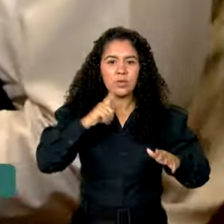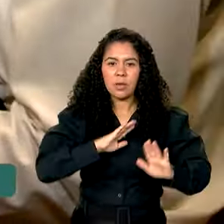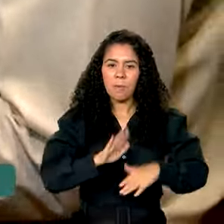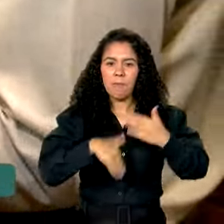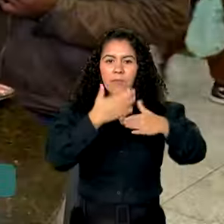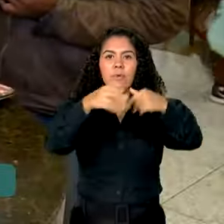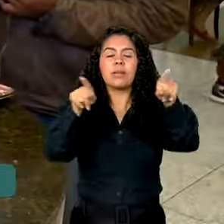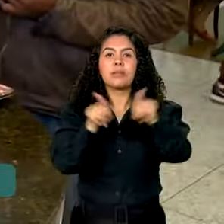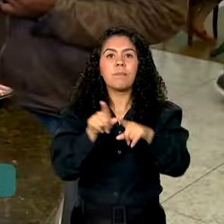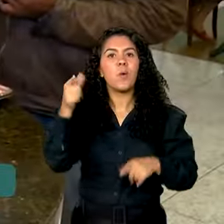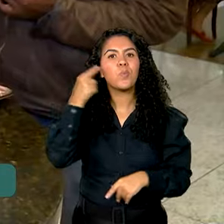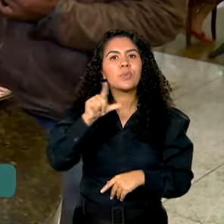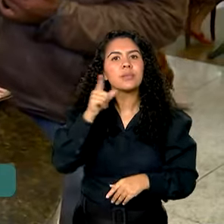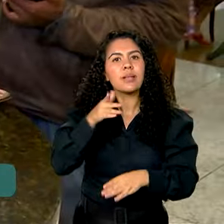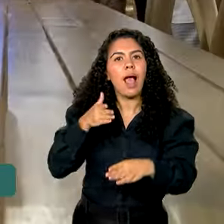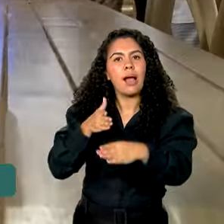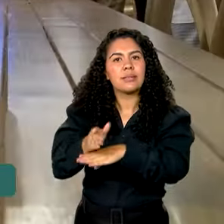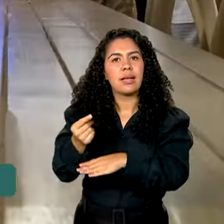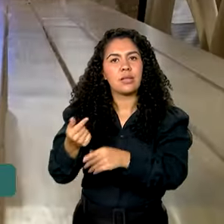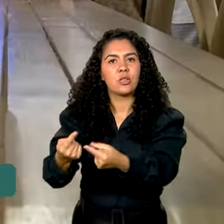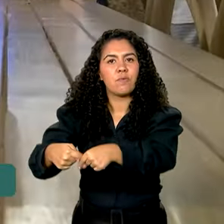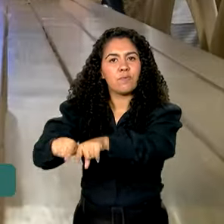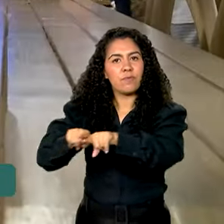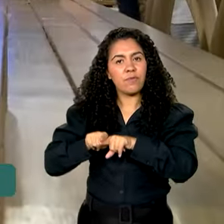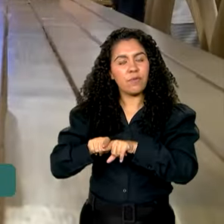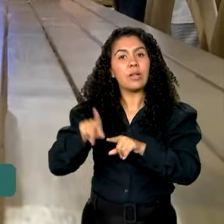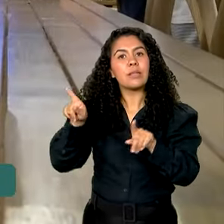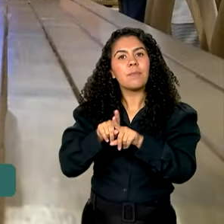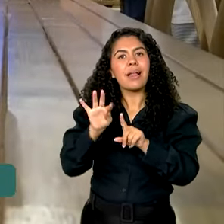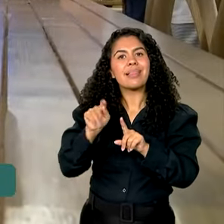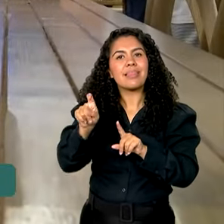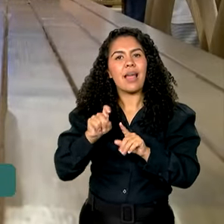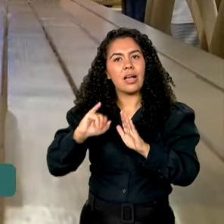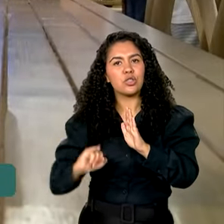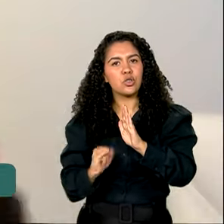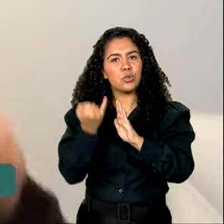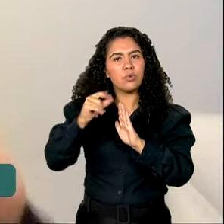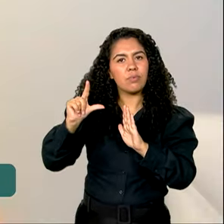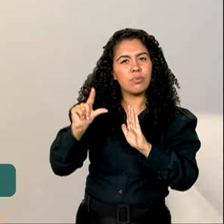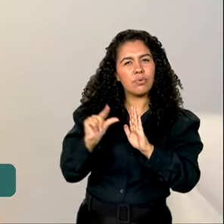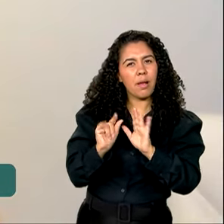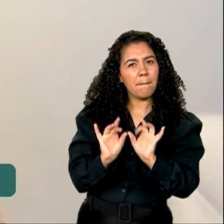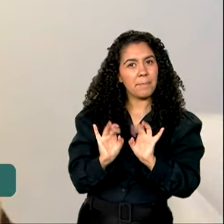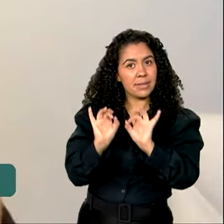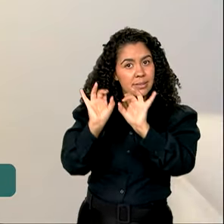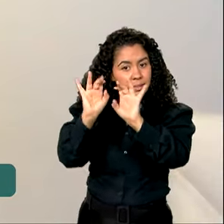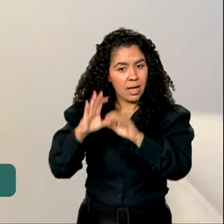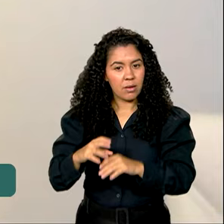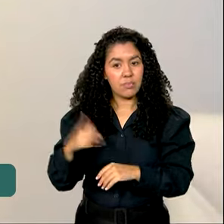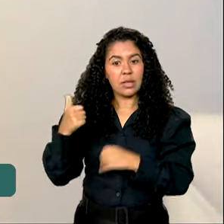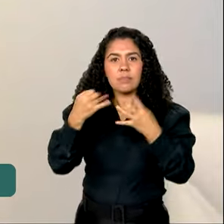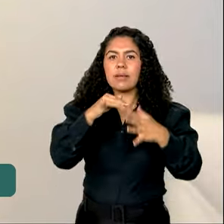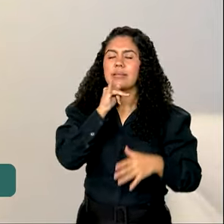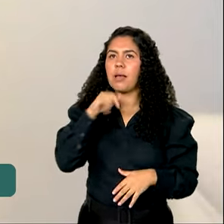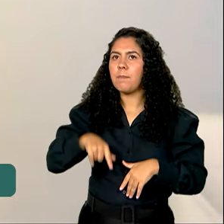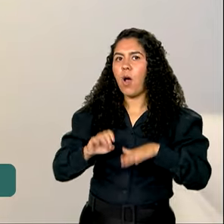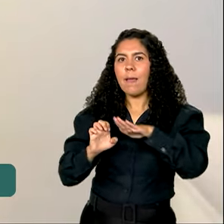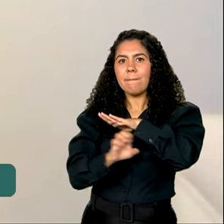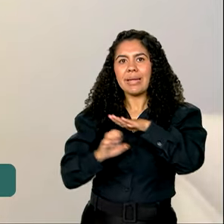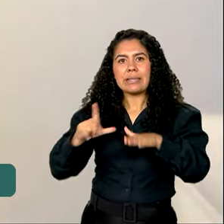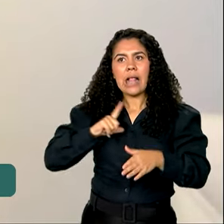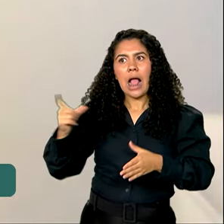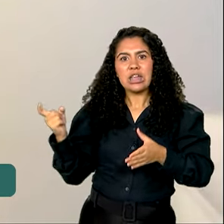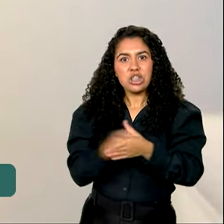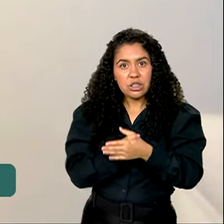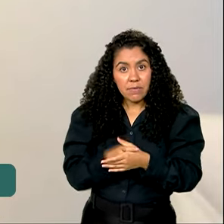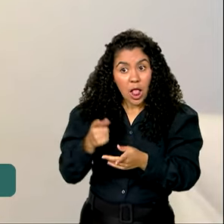programas de crédito do governo federal e taxas de juros especiais. Uma empresa hoje está endividada, ela vai lá, renegocia a